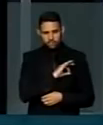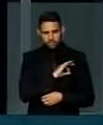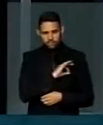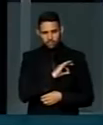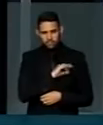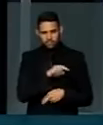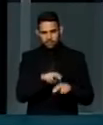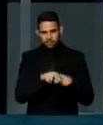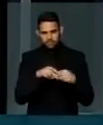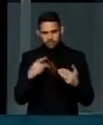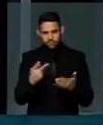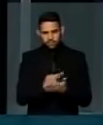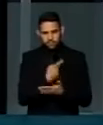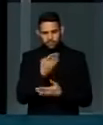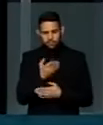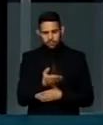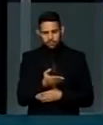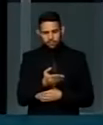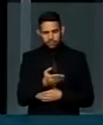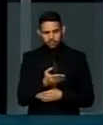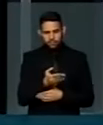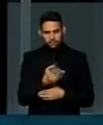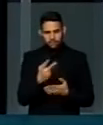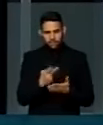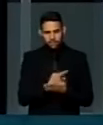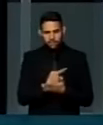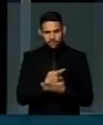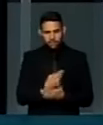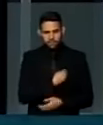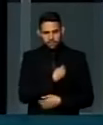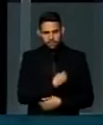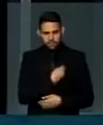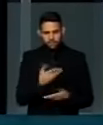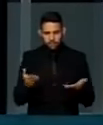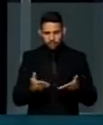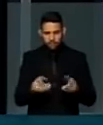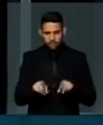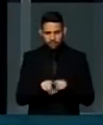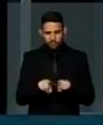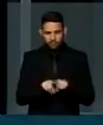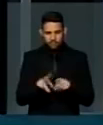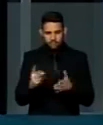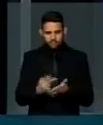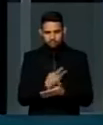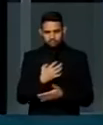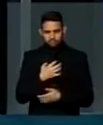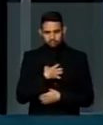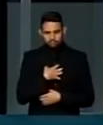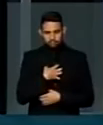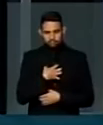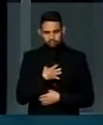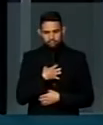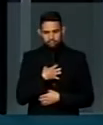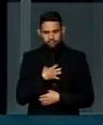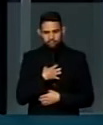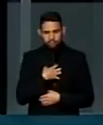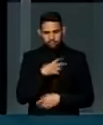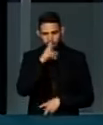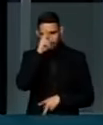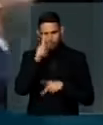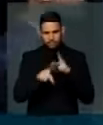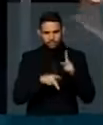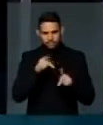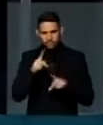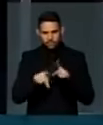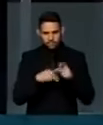E essa realidade é uma realidade presente até hoje, agravada. As